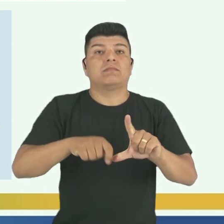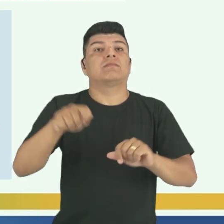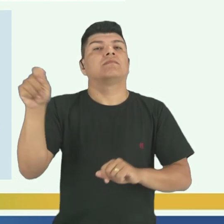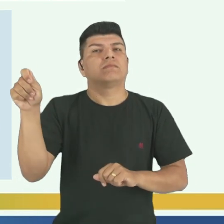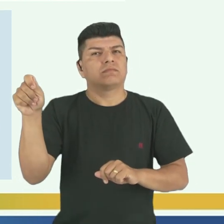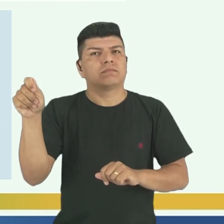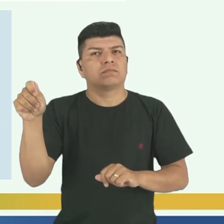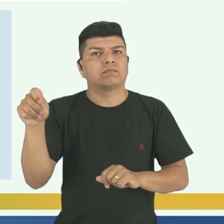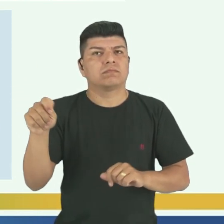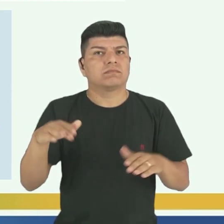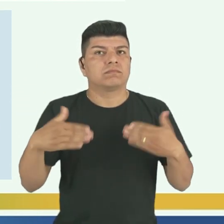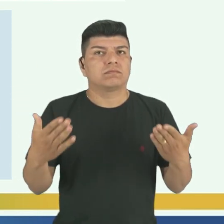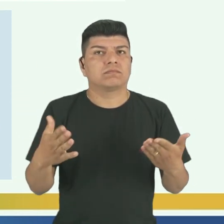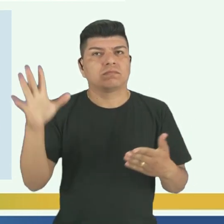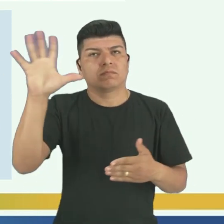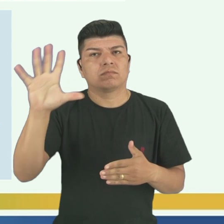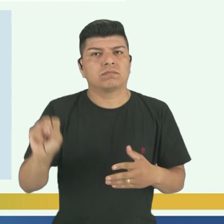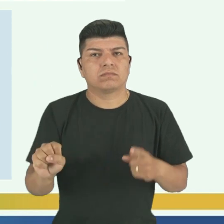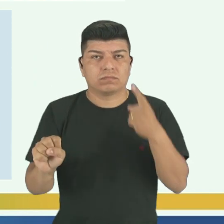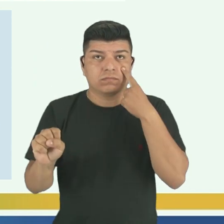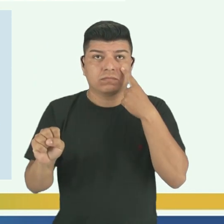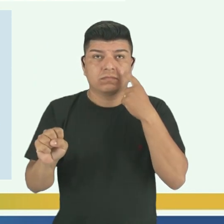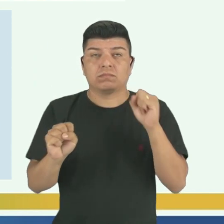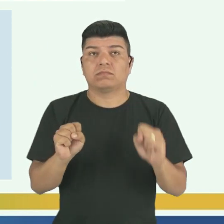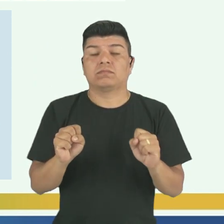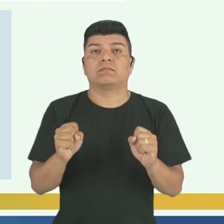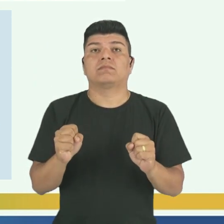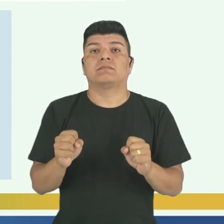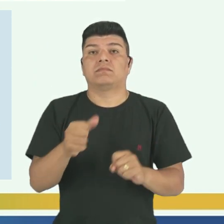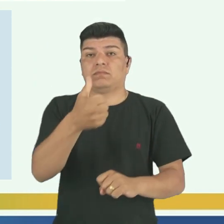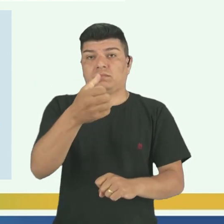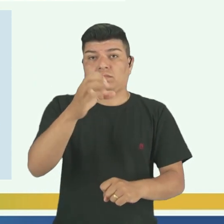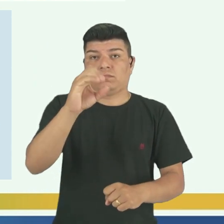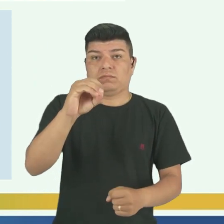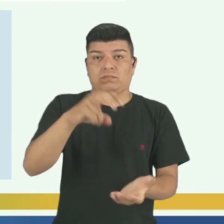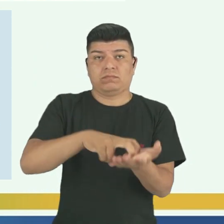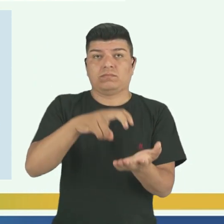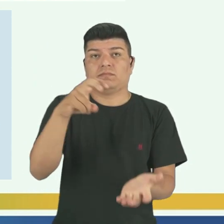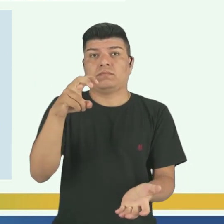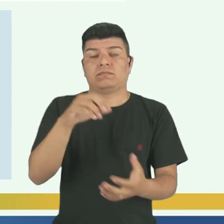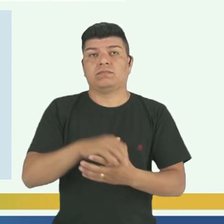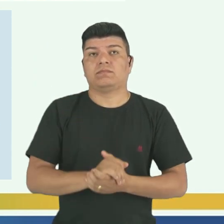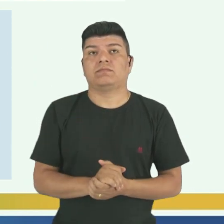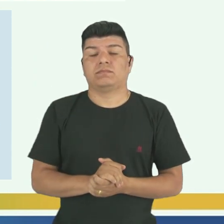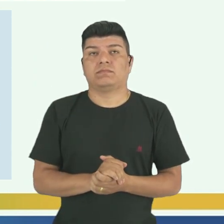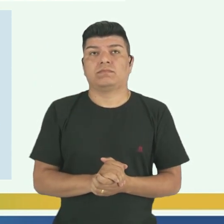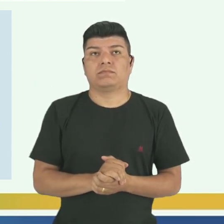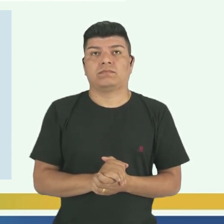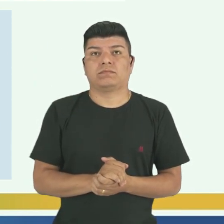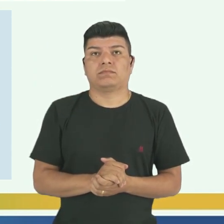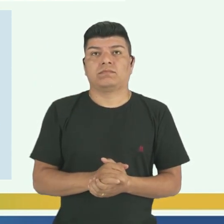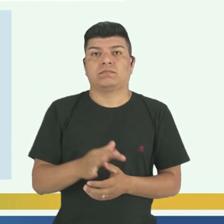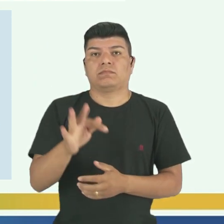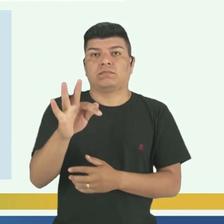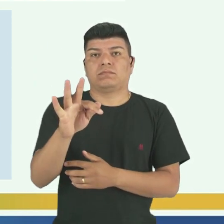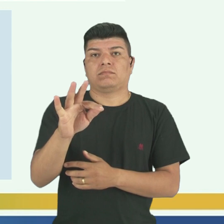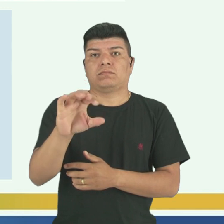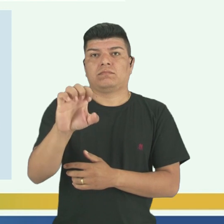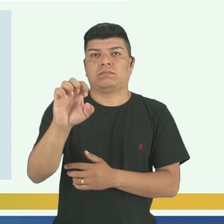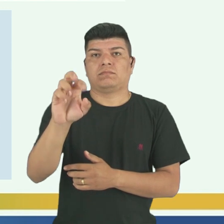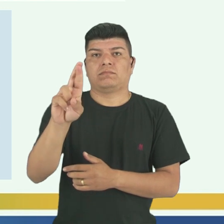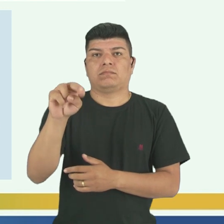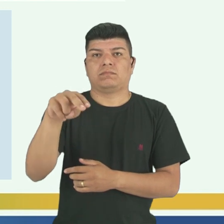Você pode ver aí no mapa, né? Vai ser 10 horas da manhã. E em Fernando de Noronha?